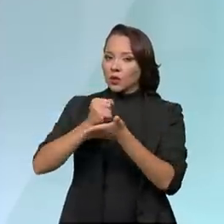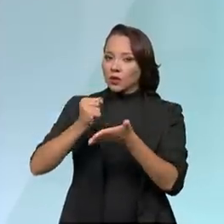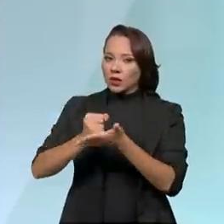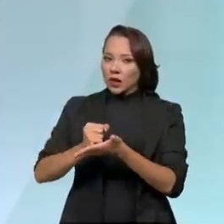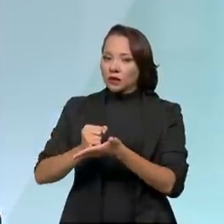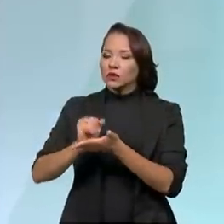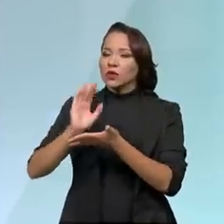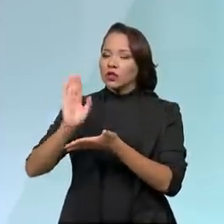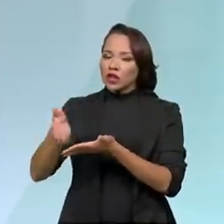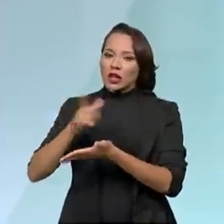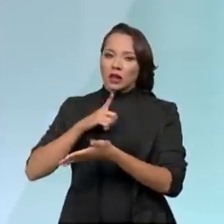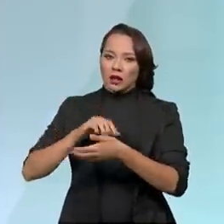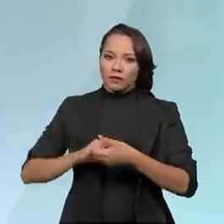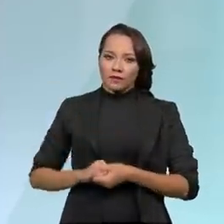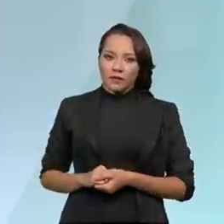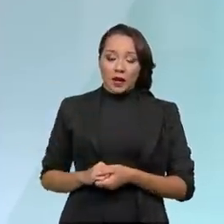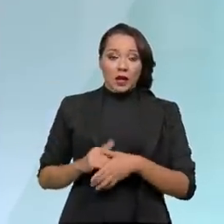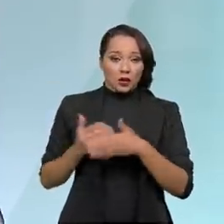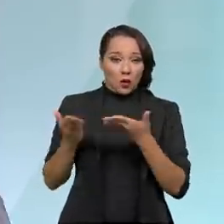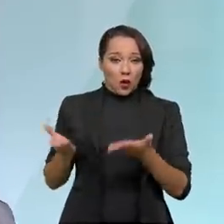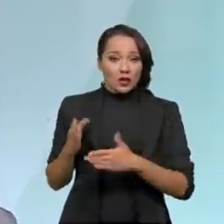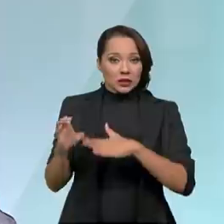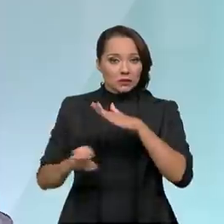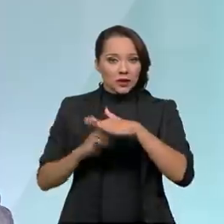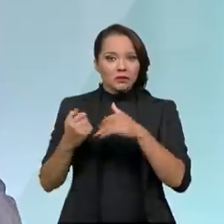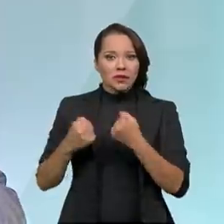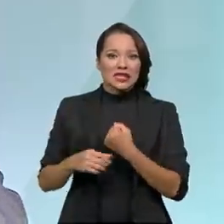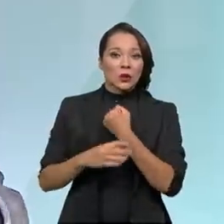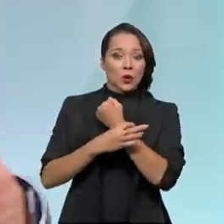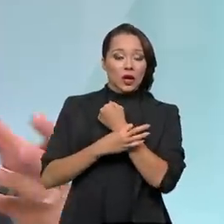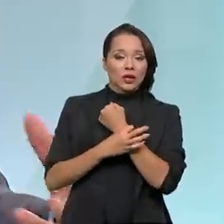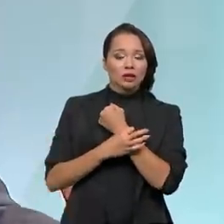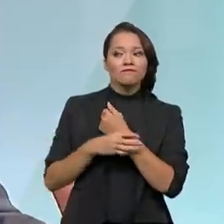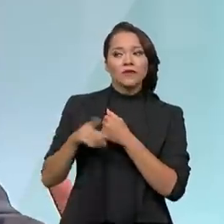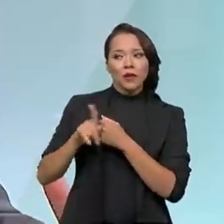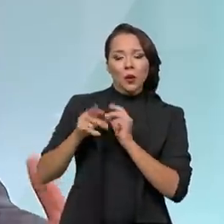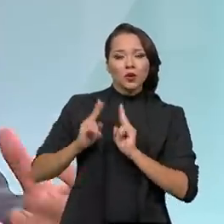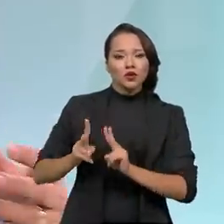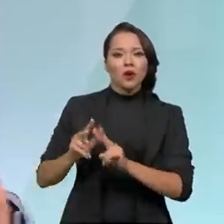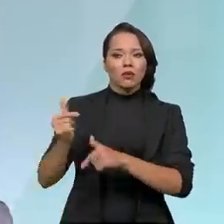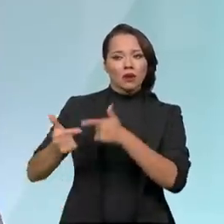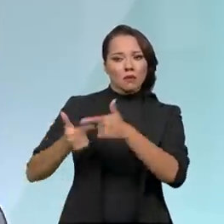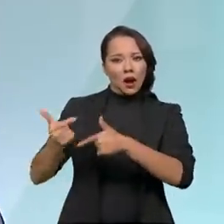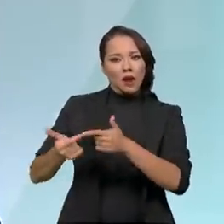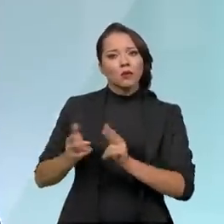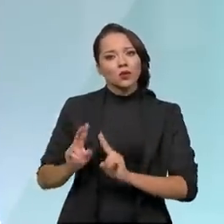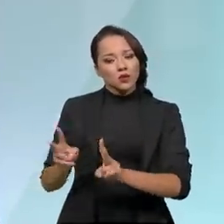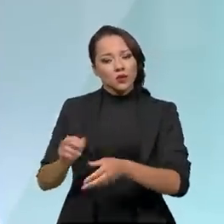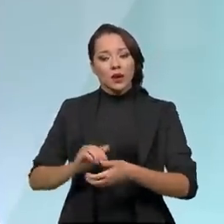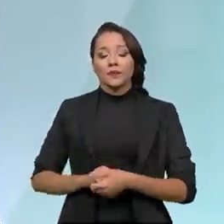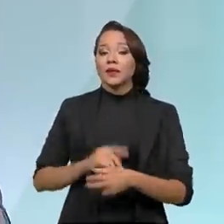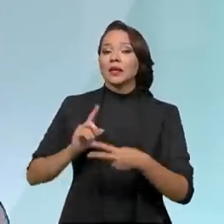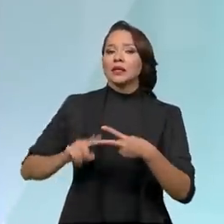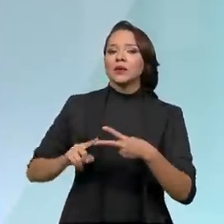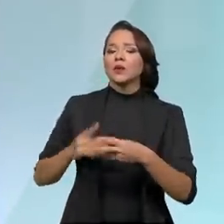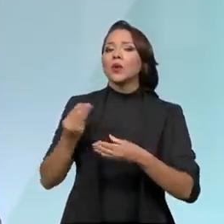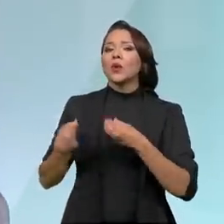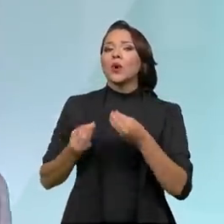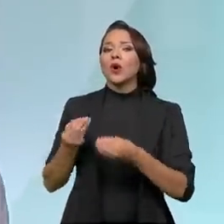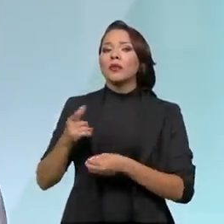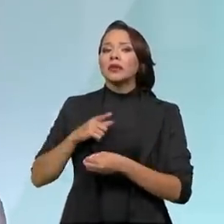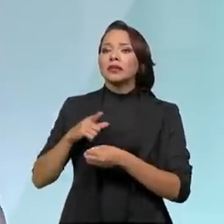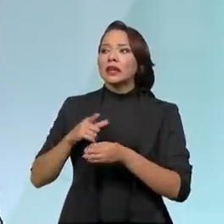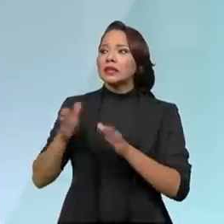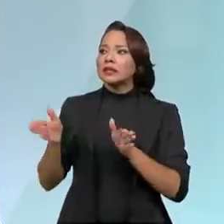arrendamento existentes, ou seja, os atuais operadores têm que ter segurança jurídica para continuar fazendo a sua operação. Segundo, como trazer uma